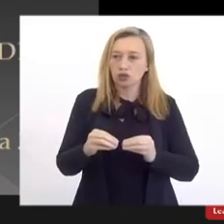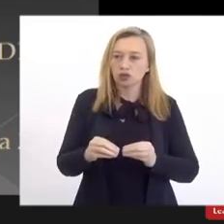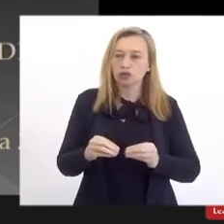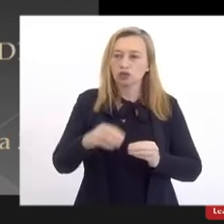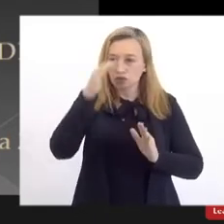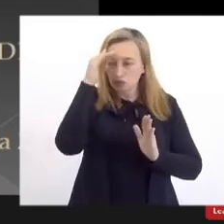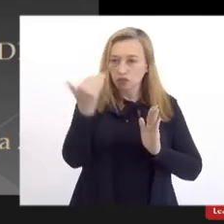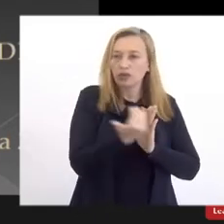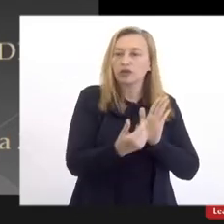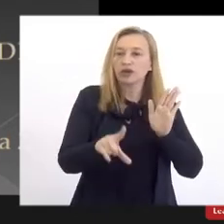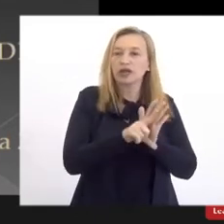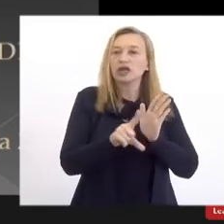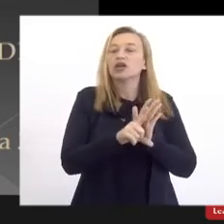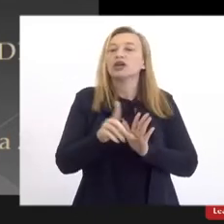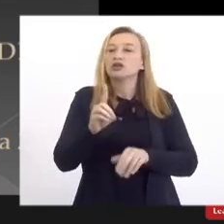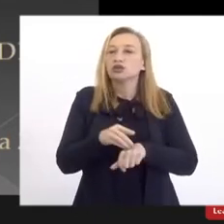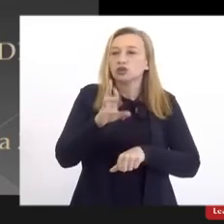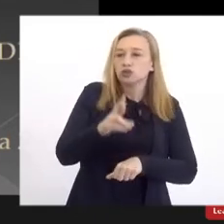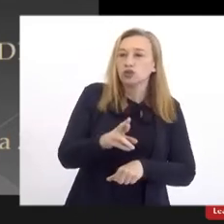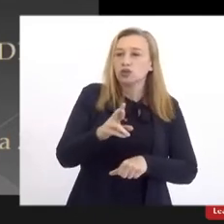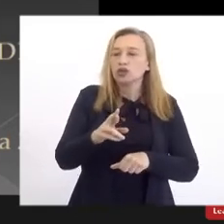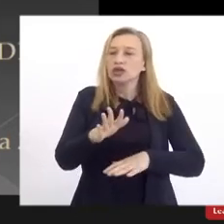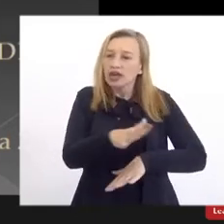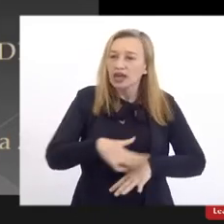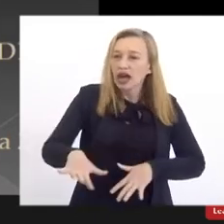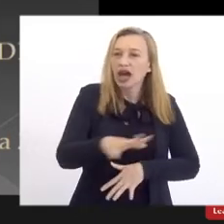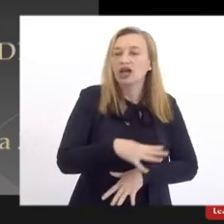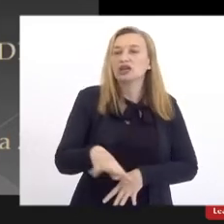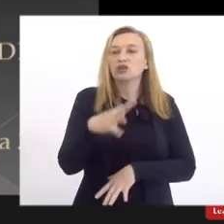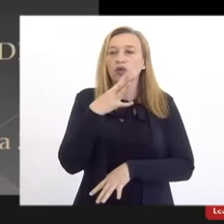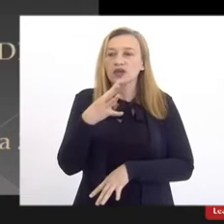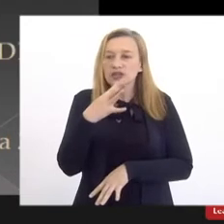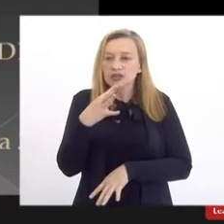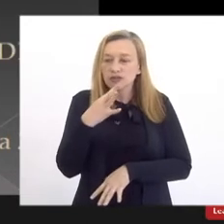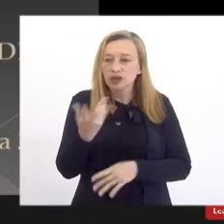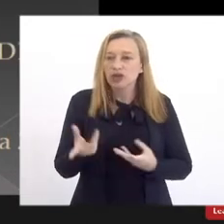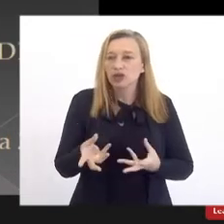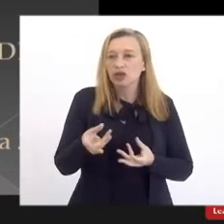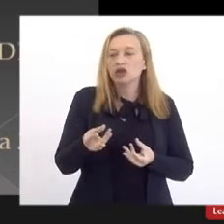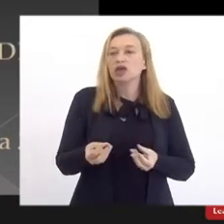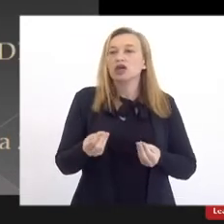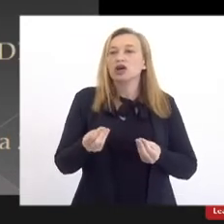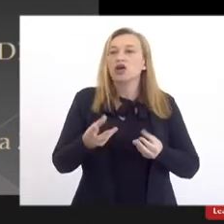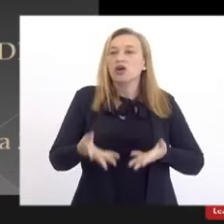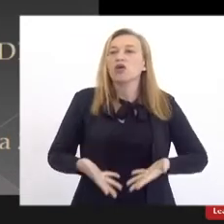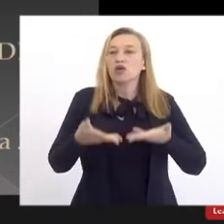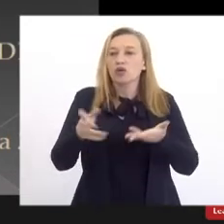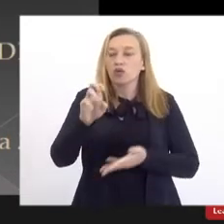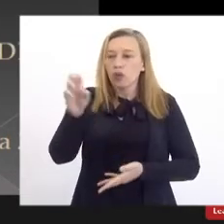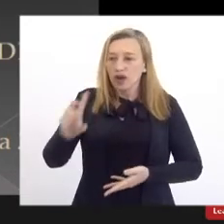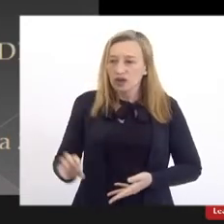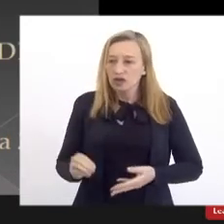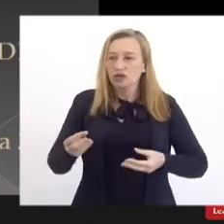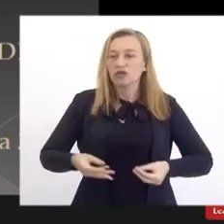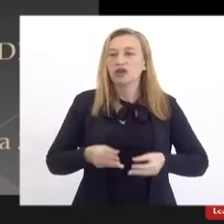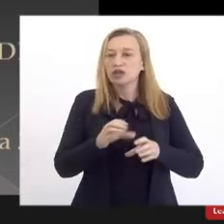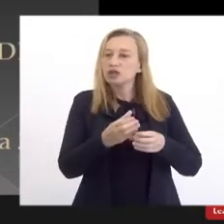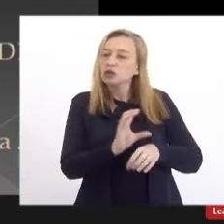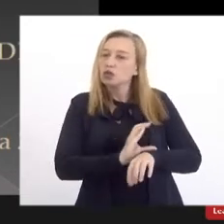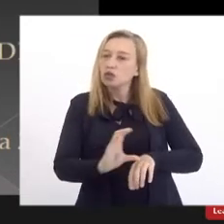Professores, doutores em áreas específicas do conhecimento que a UESO oferece seus cursos também estão à frente da